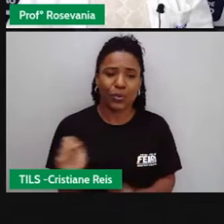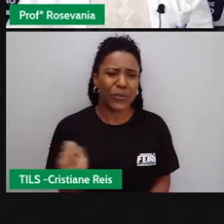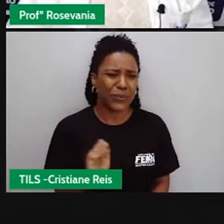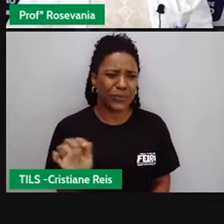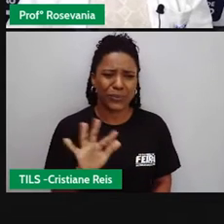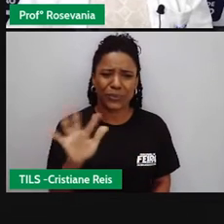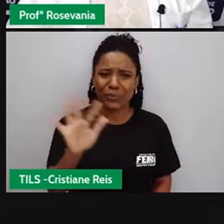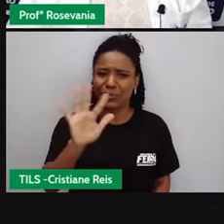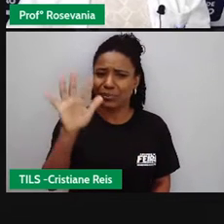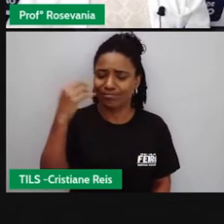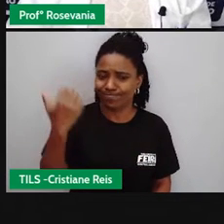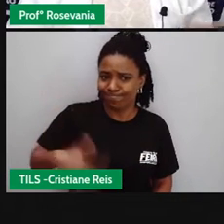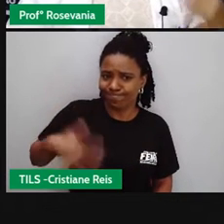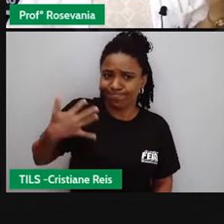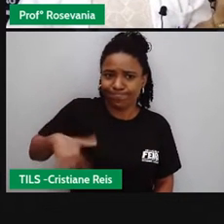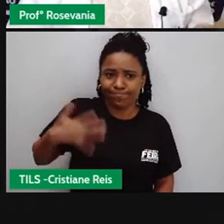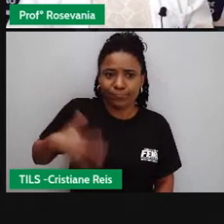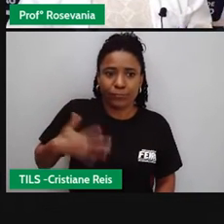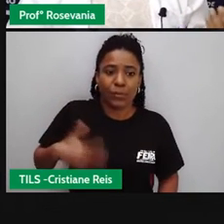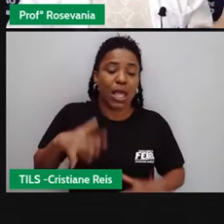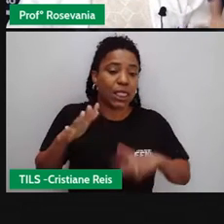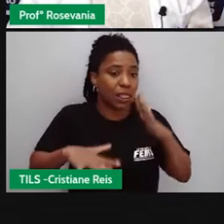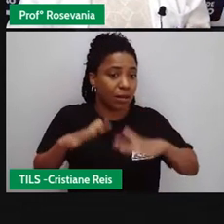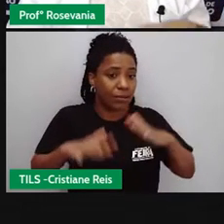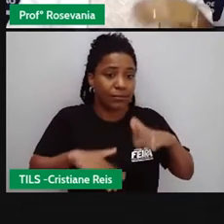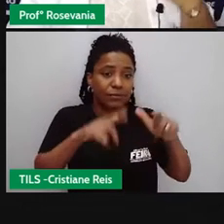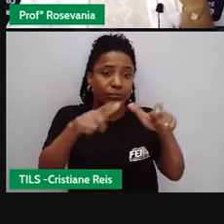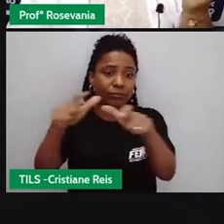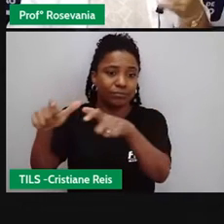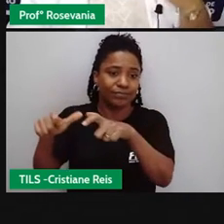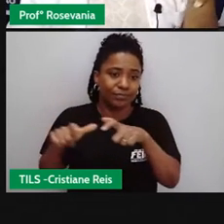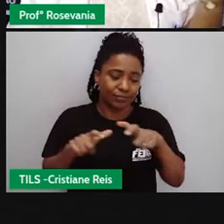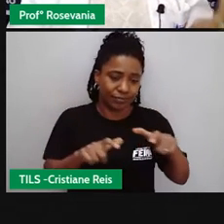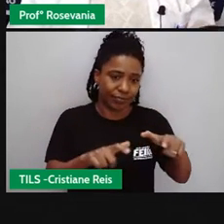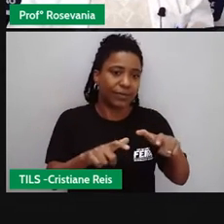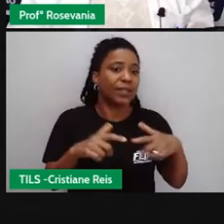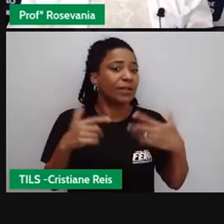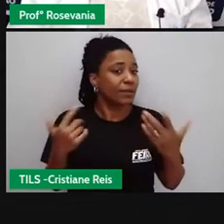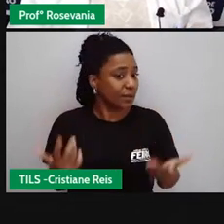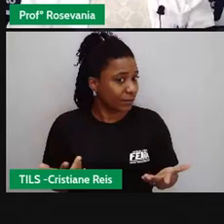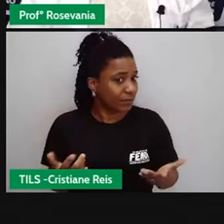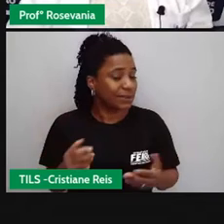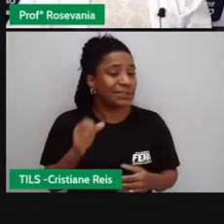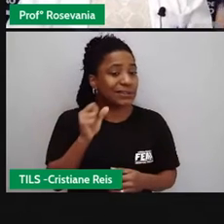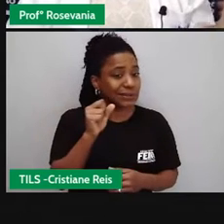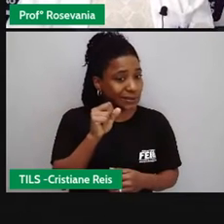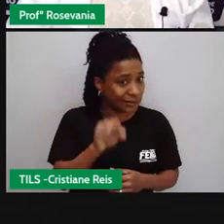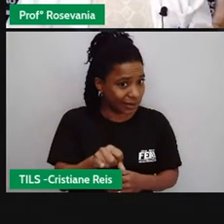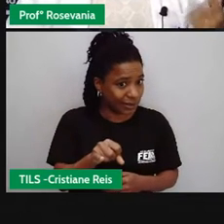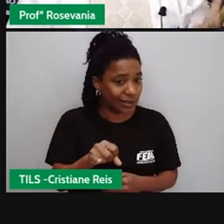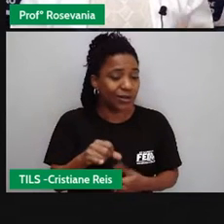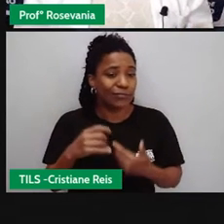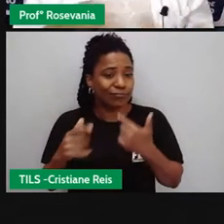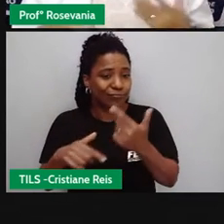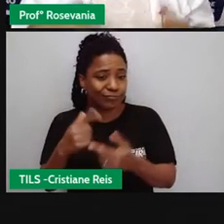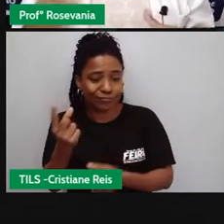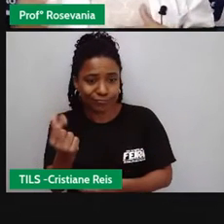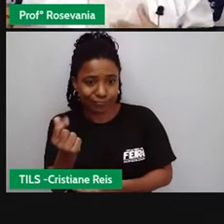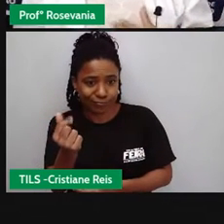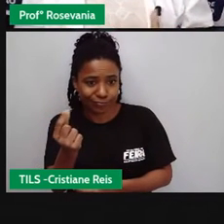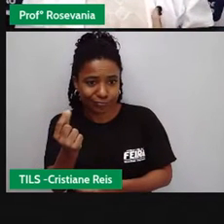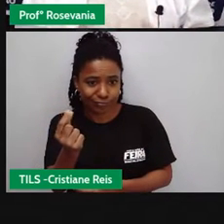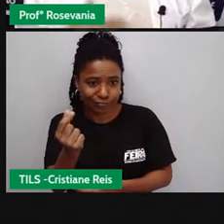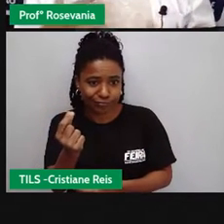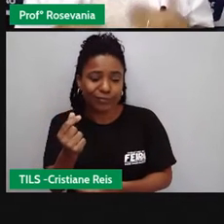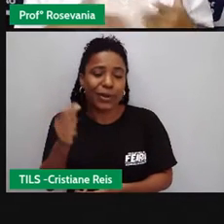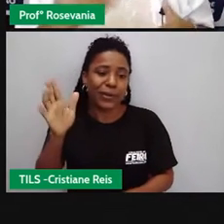mas a depender de onde você mora, né, com a quantidade de serviço, se for baixo ainda, é mais caro do que, né, quem está num local onde tem uma